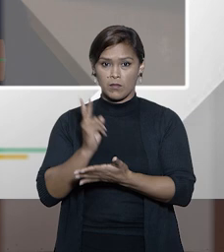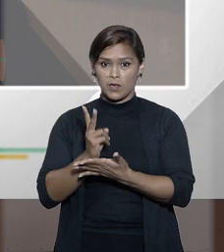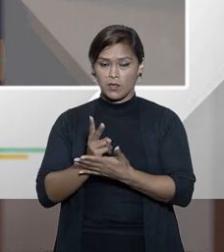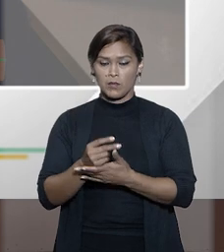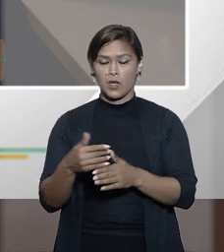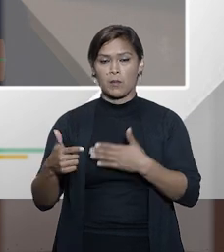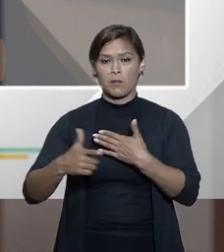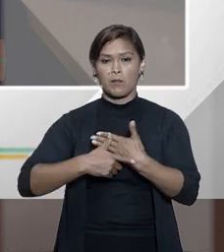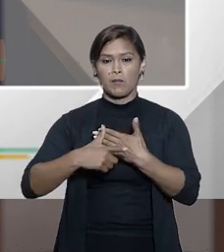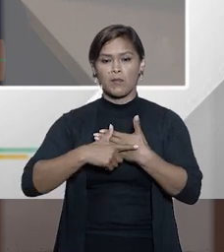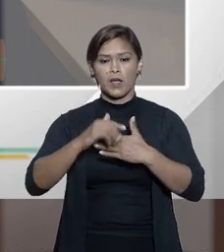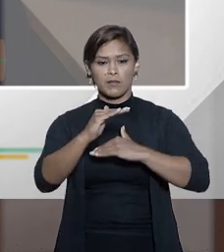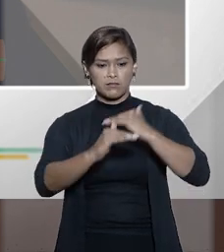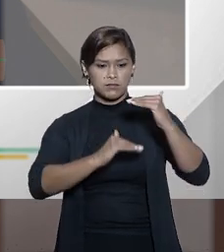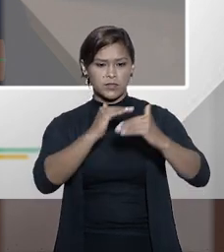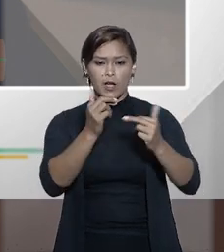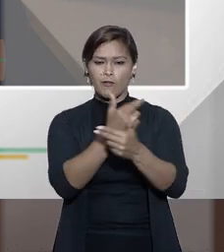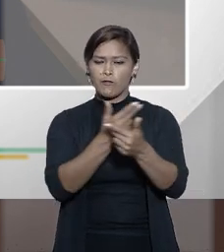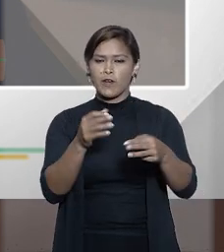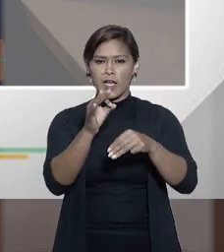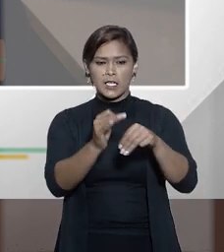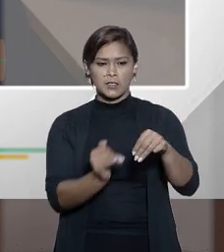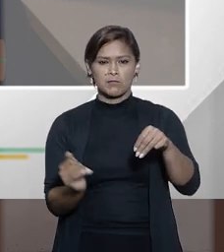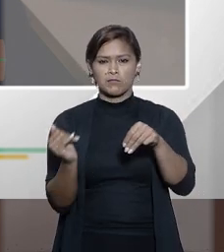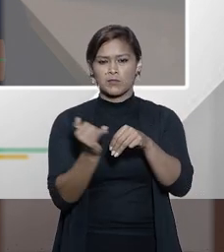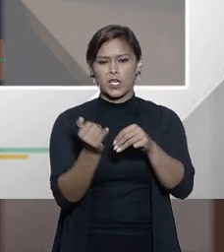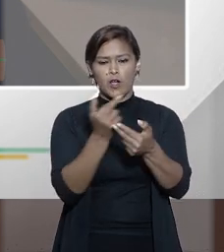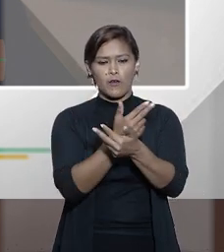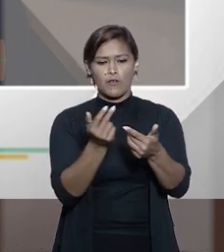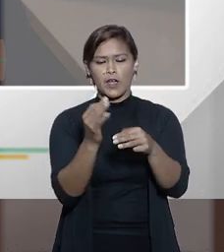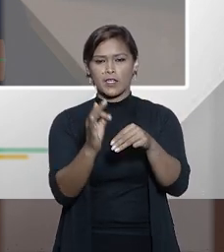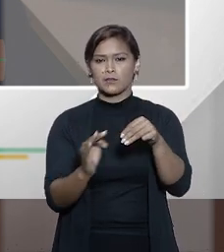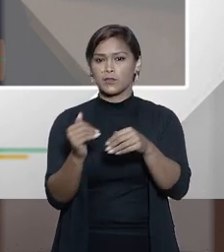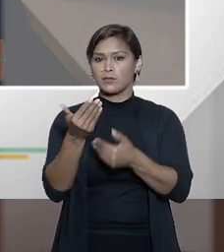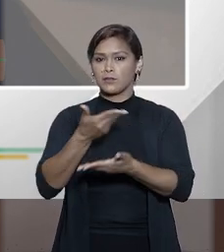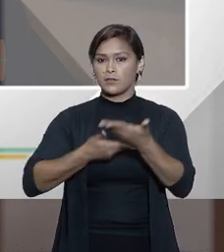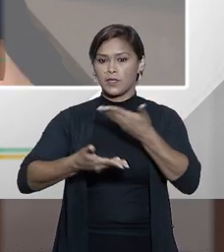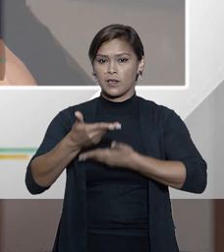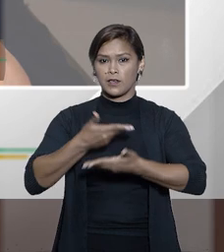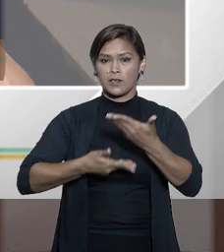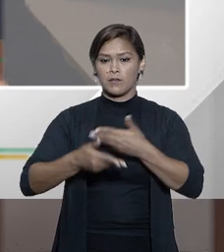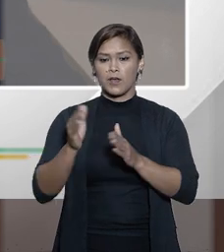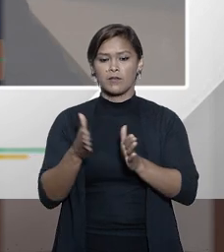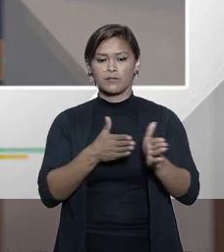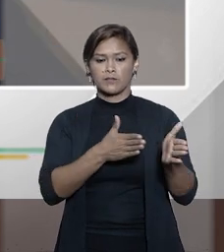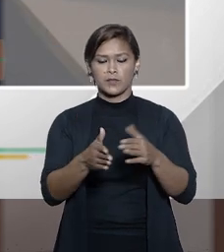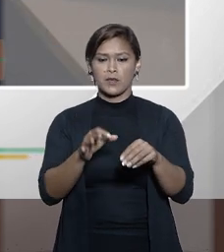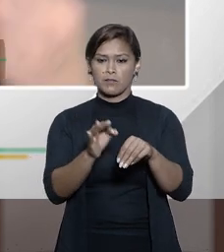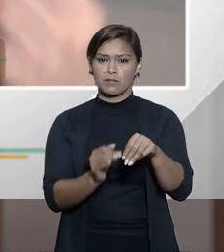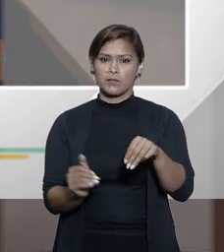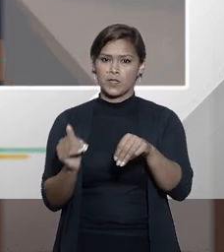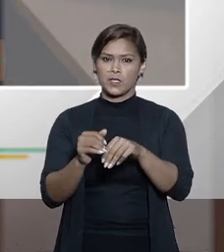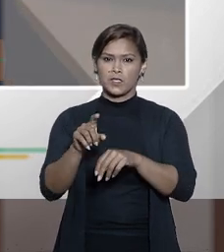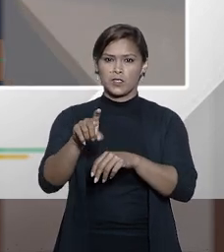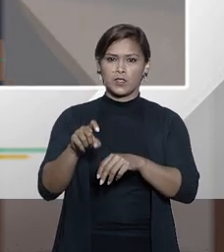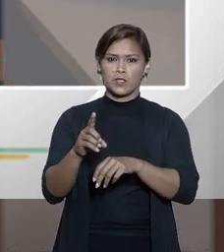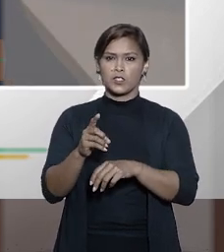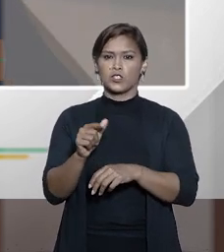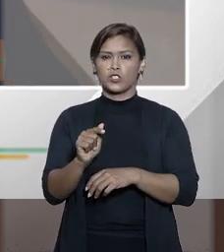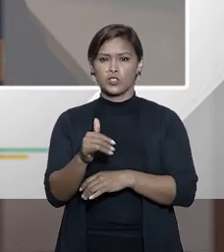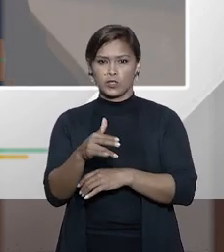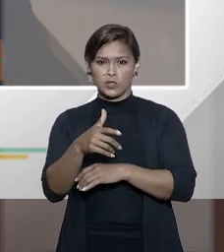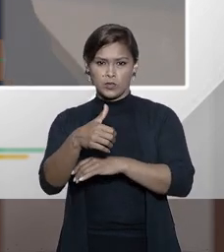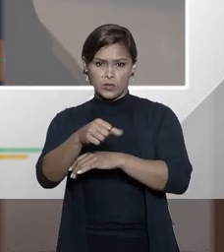o papel que desempenharam vários ministros nesse... nesse... nesse caminho, como ministro... ex-ministro Gilson